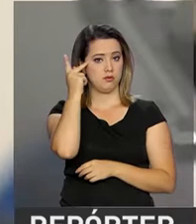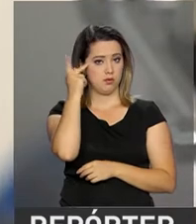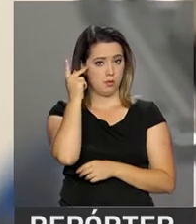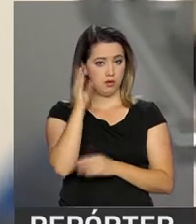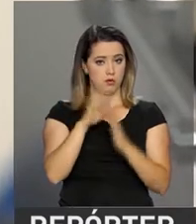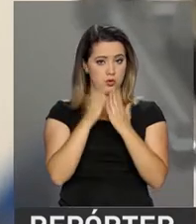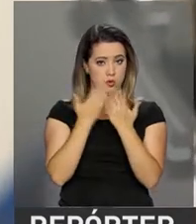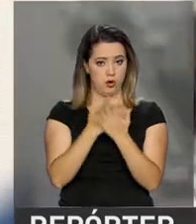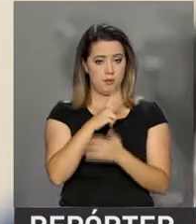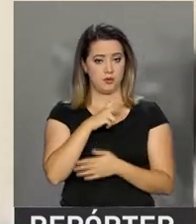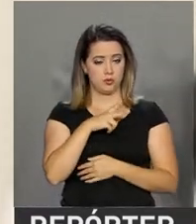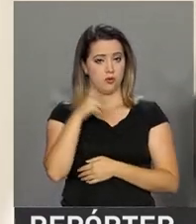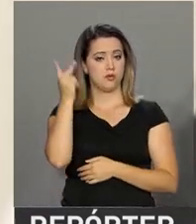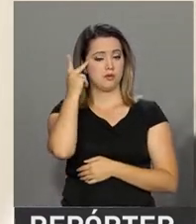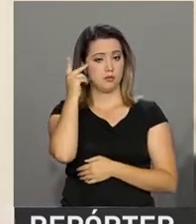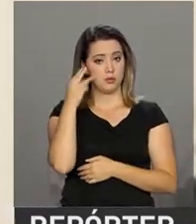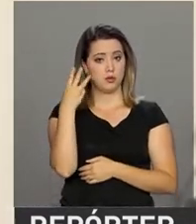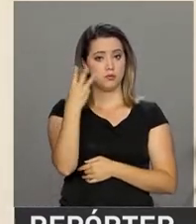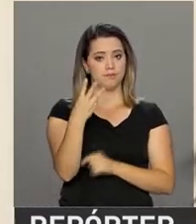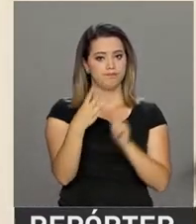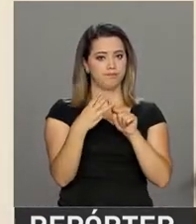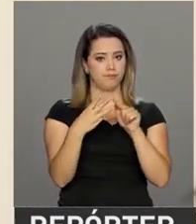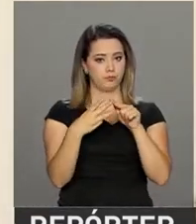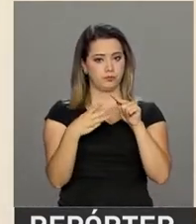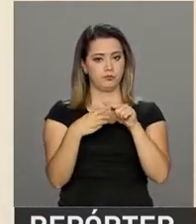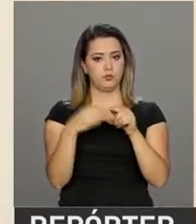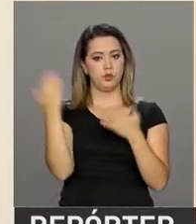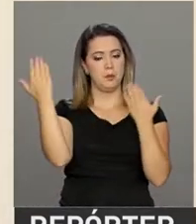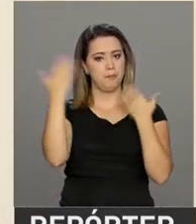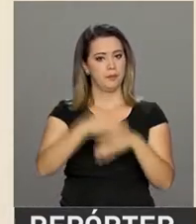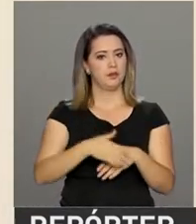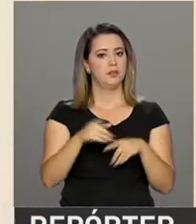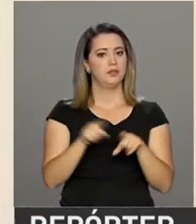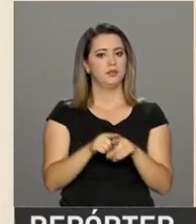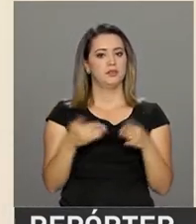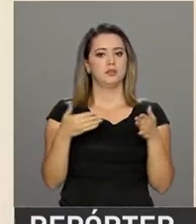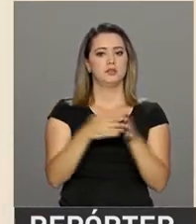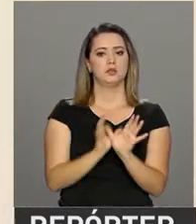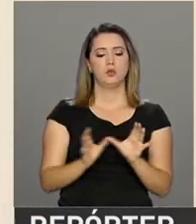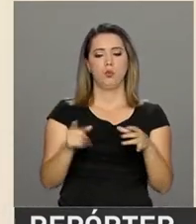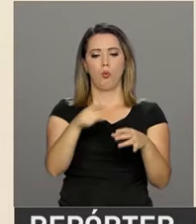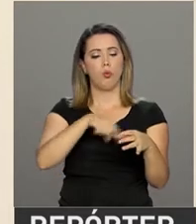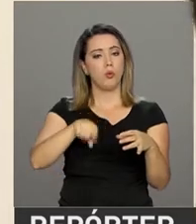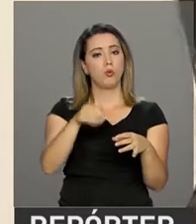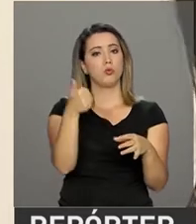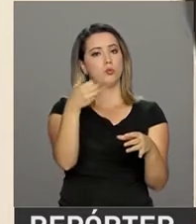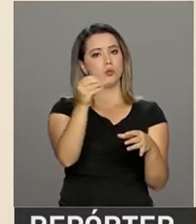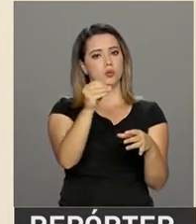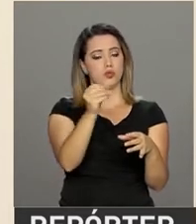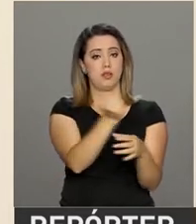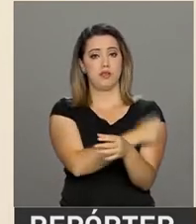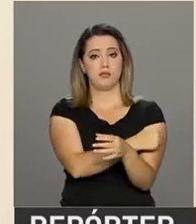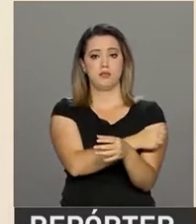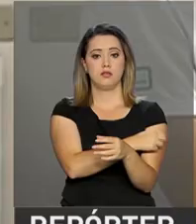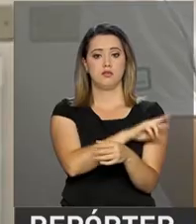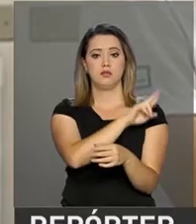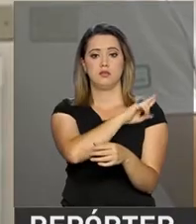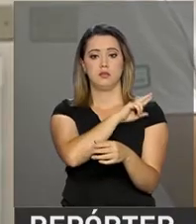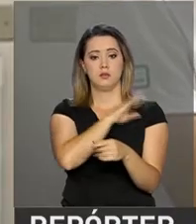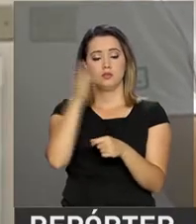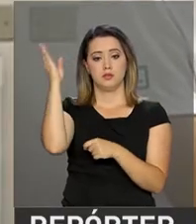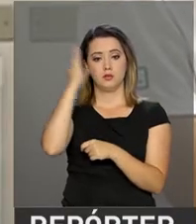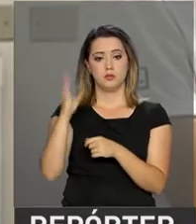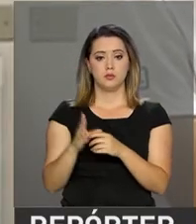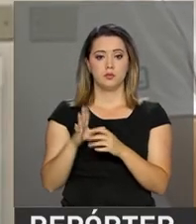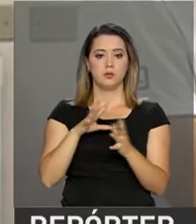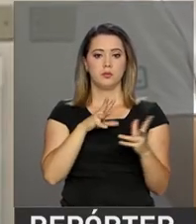São Paulo, passou por mais três etapas de provas e testes, até ficar em um grupo de dez estudantes que vão representar o Brasil em